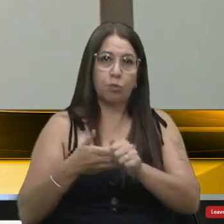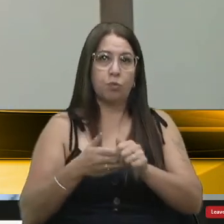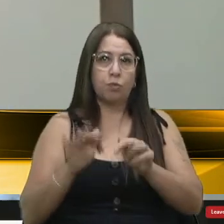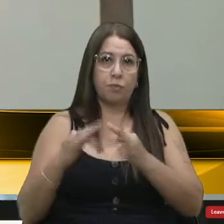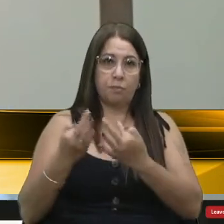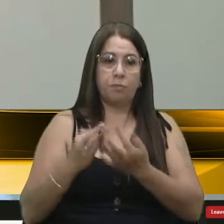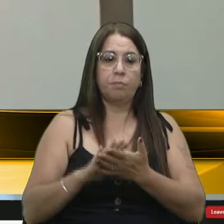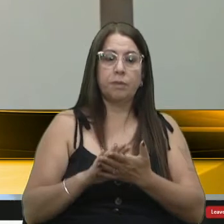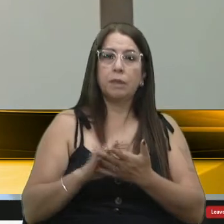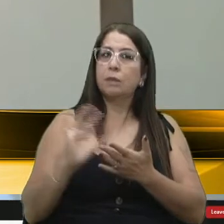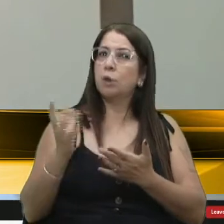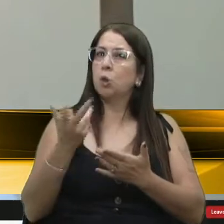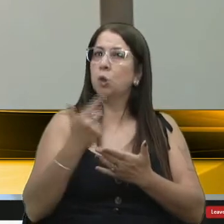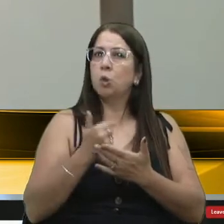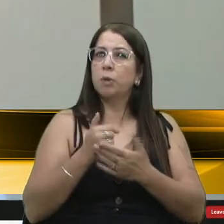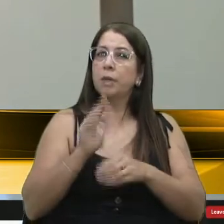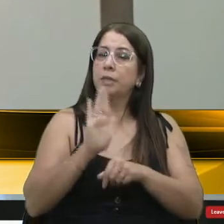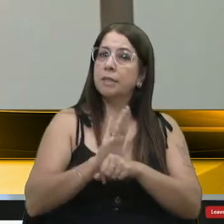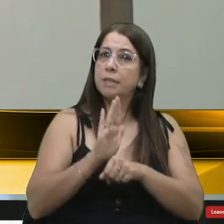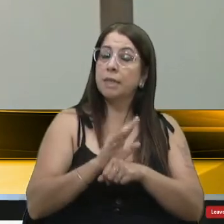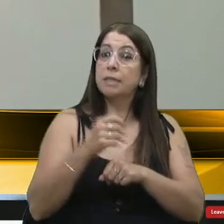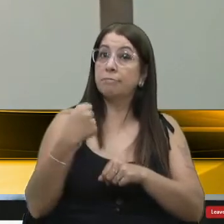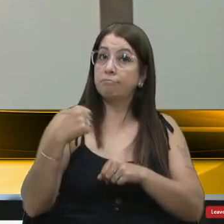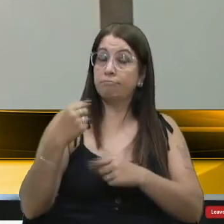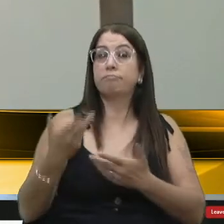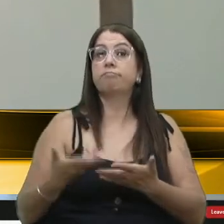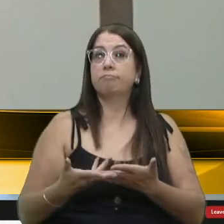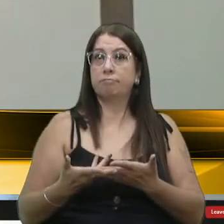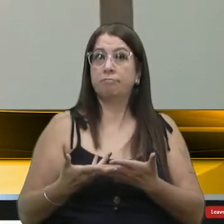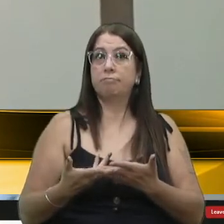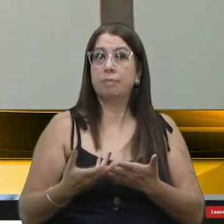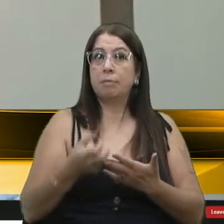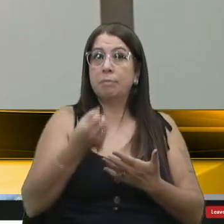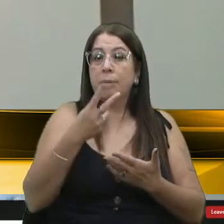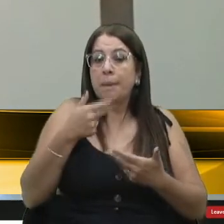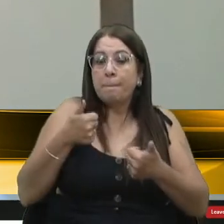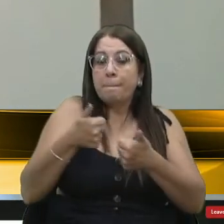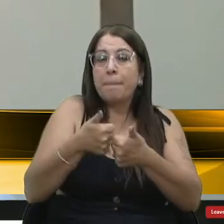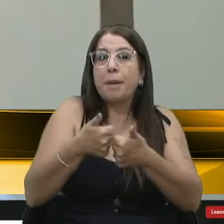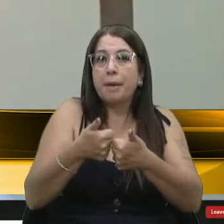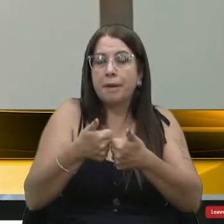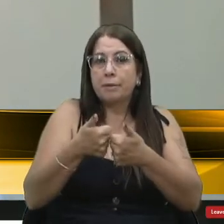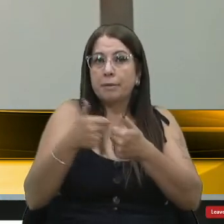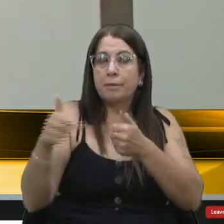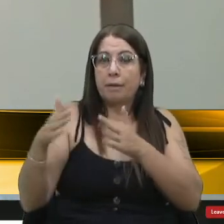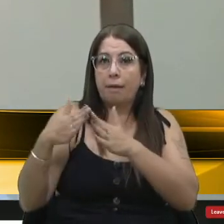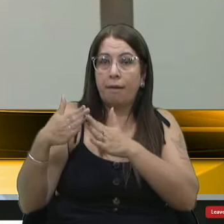teve toda aquela assistência necessária pra que bem próximo do seu habitat